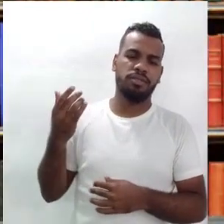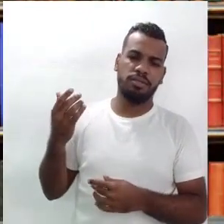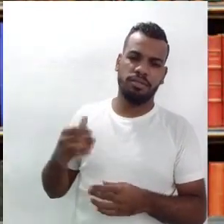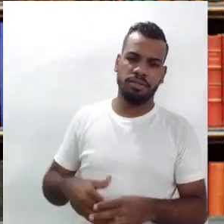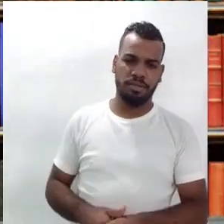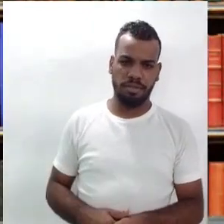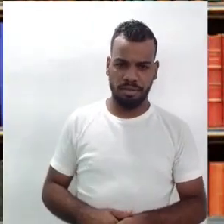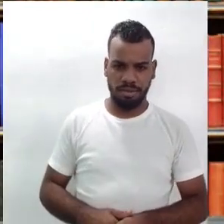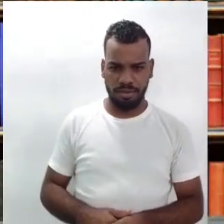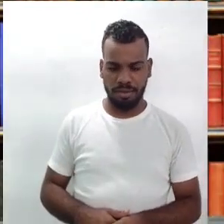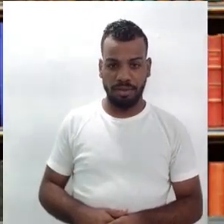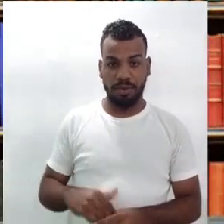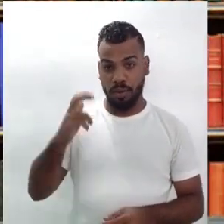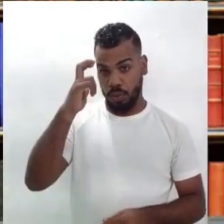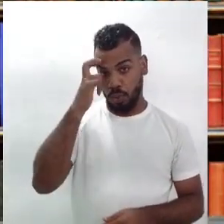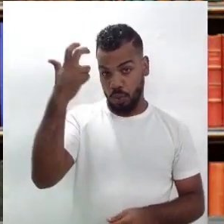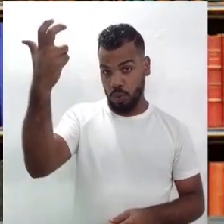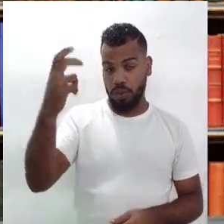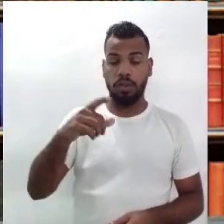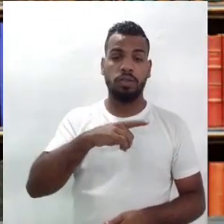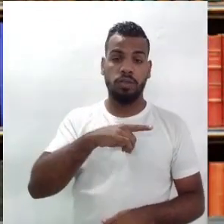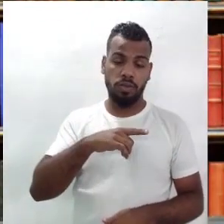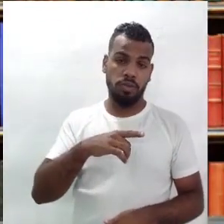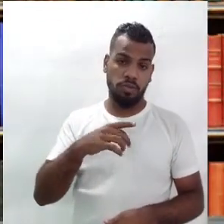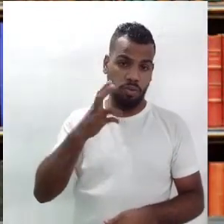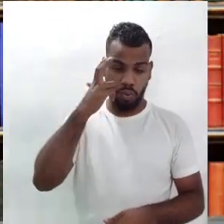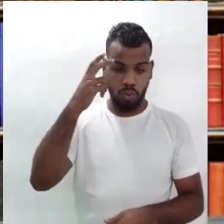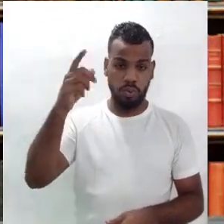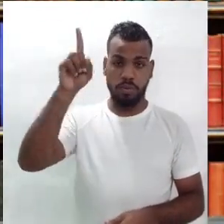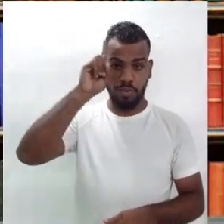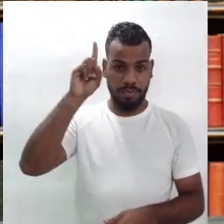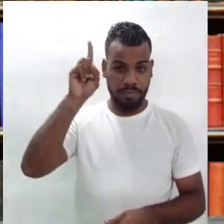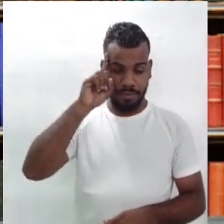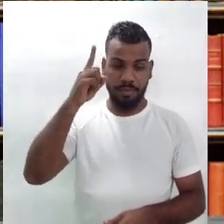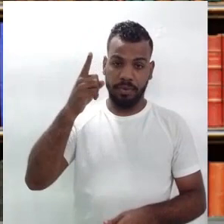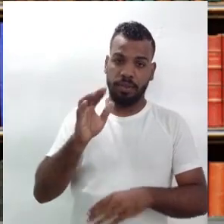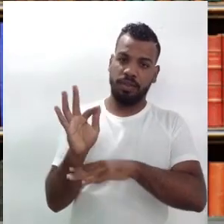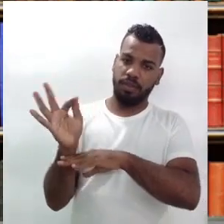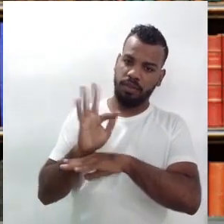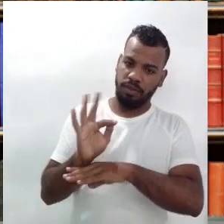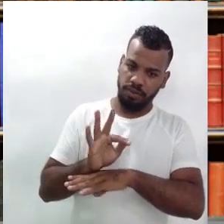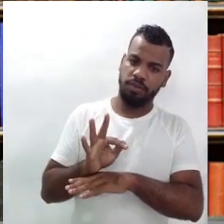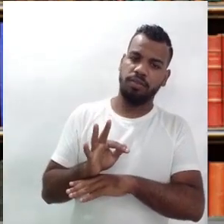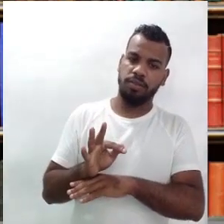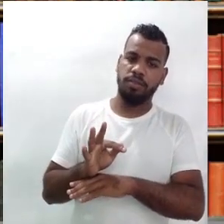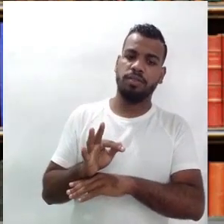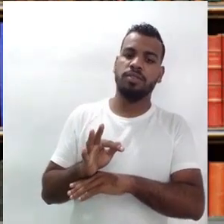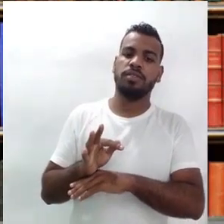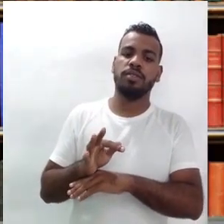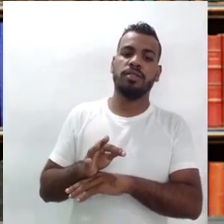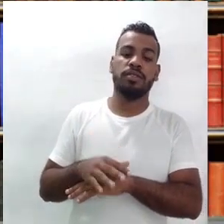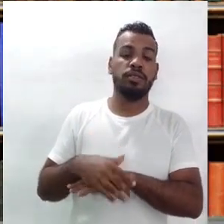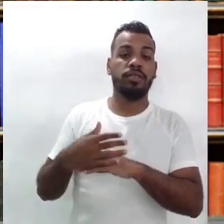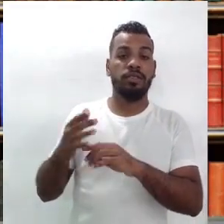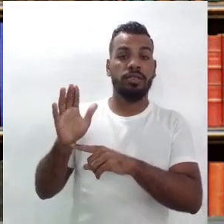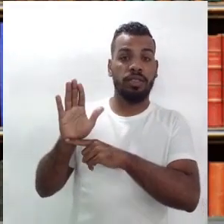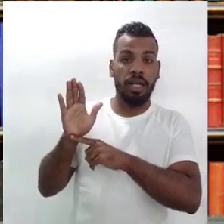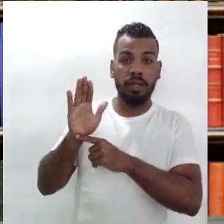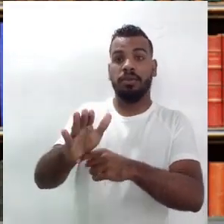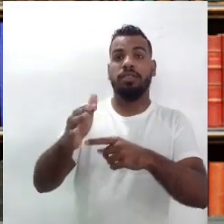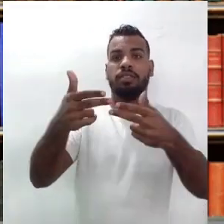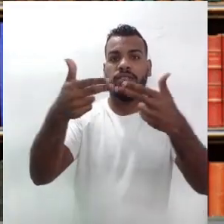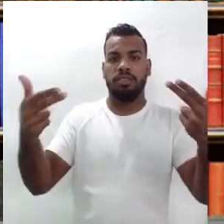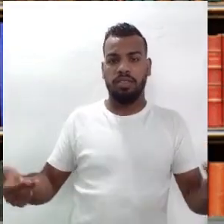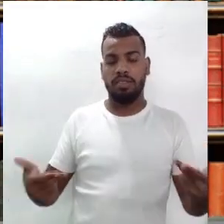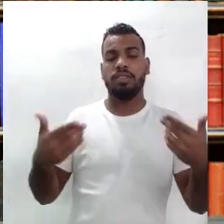cultura, a cultura urbana, através do filme, ela apresenta esses elementos muito